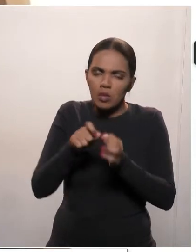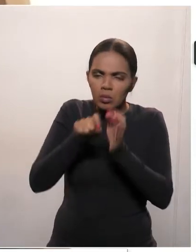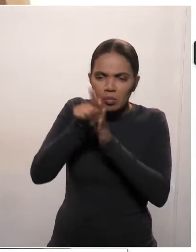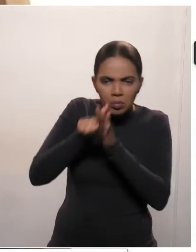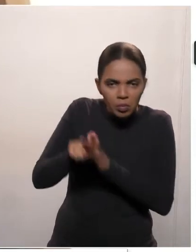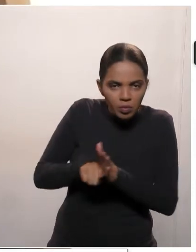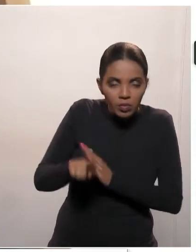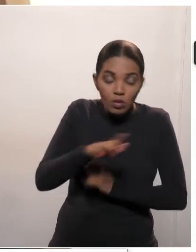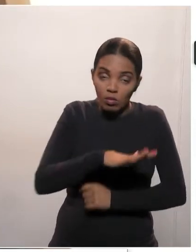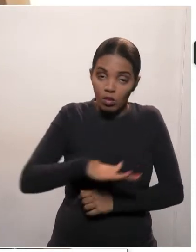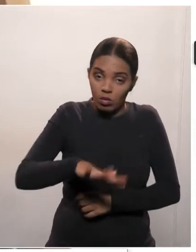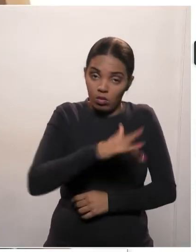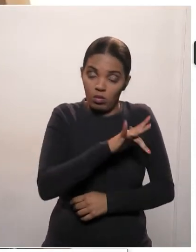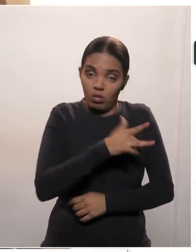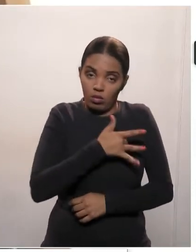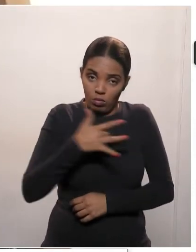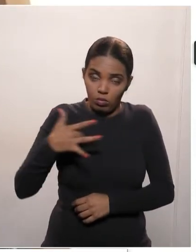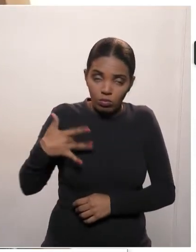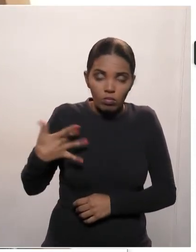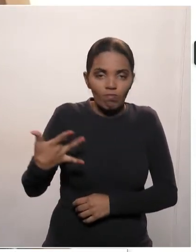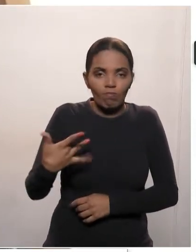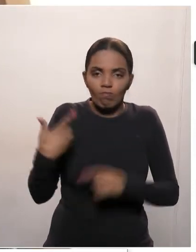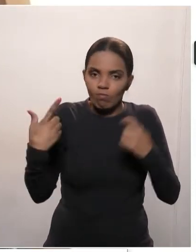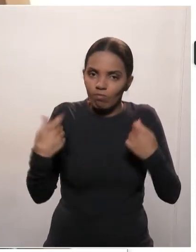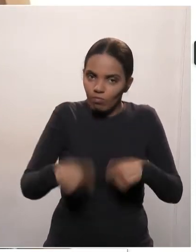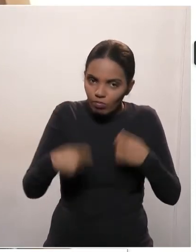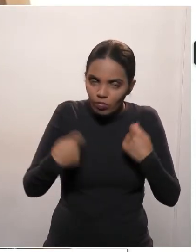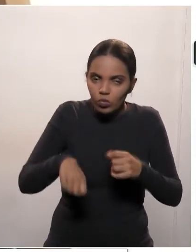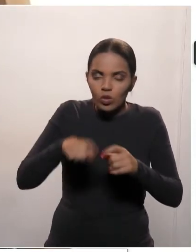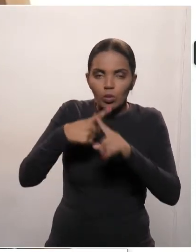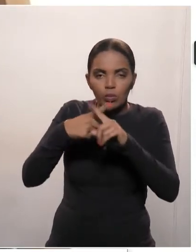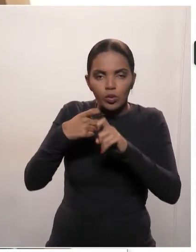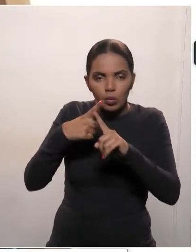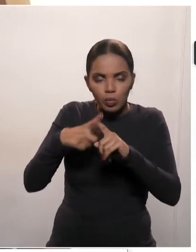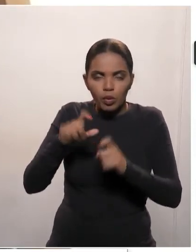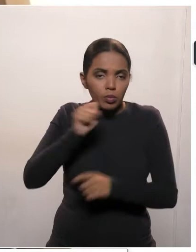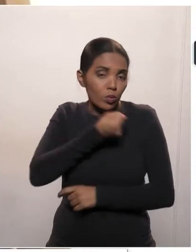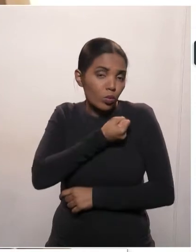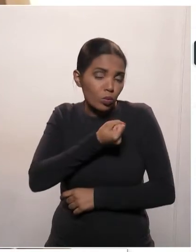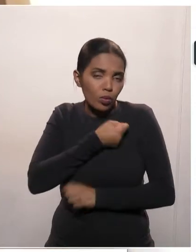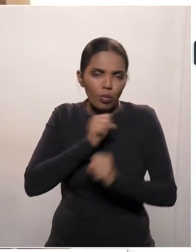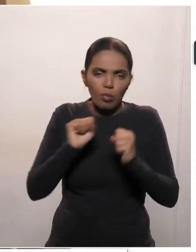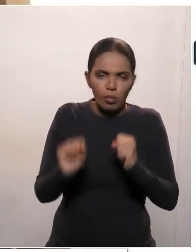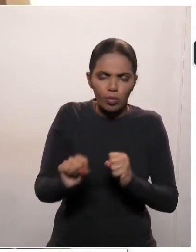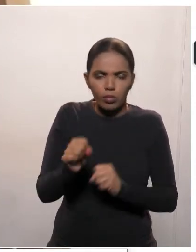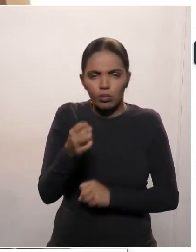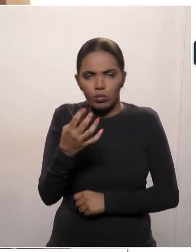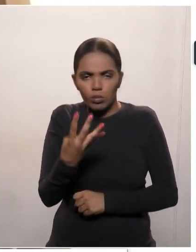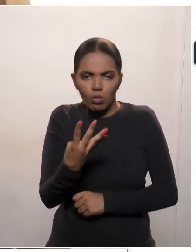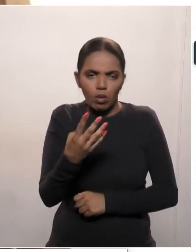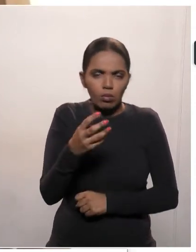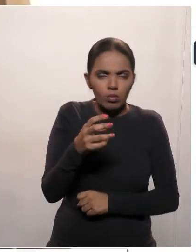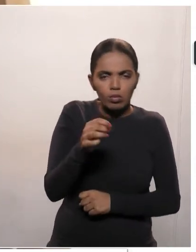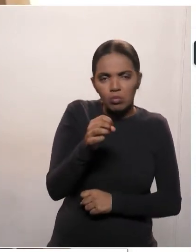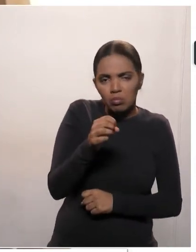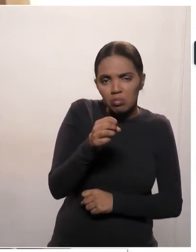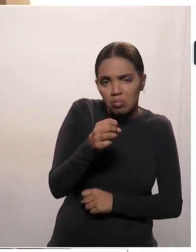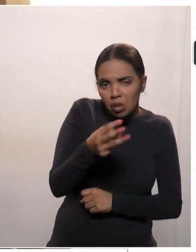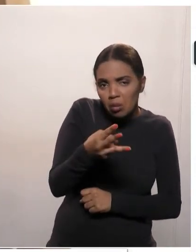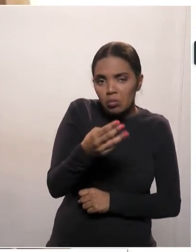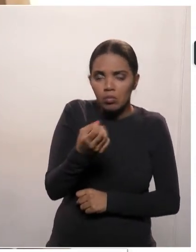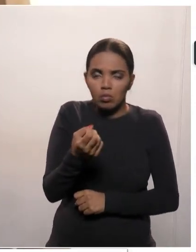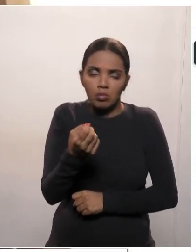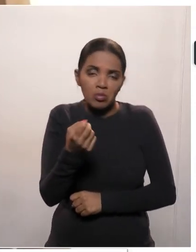nessa área da saúde pública sabe que tem que se multiplicar por um número e pode ser quatro, pode ser três, pode ser quatro, pode ser cinco, pode ser que nós